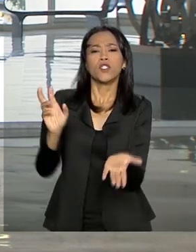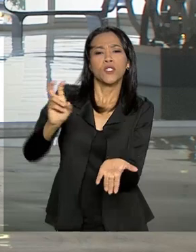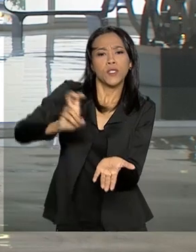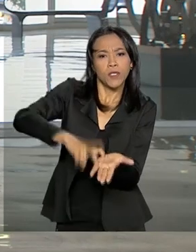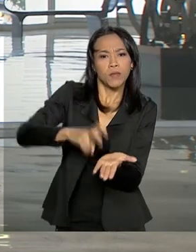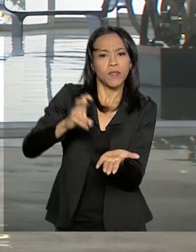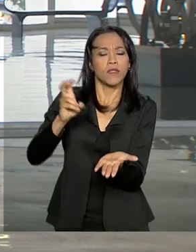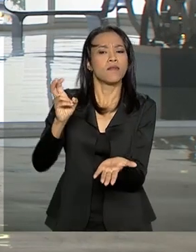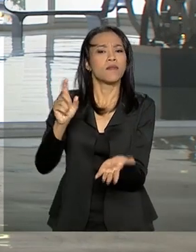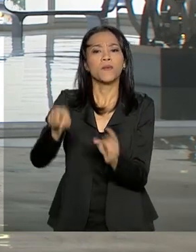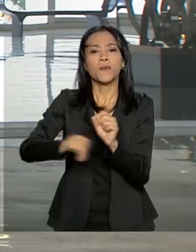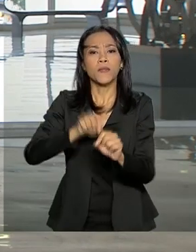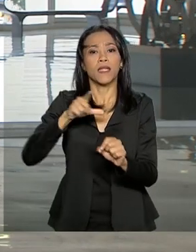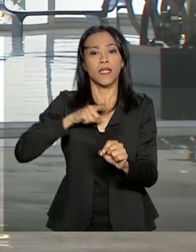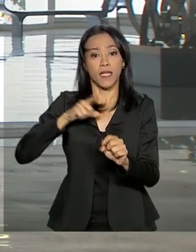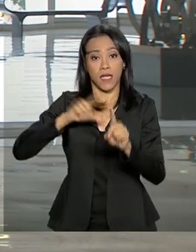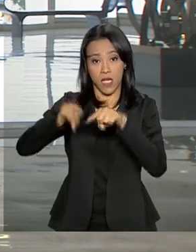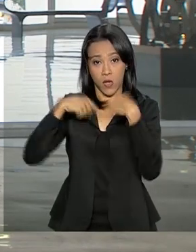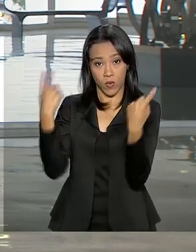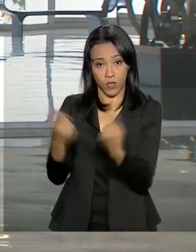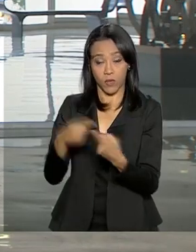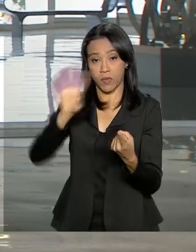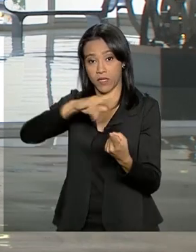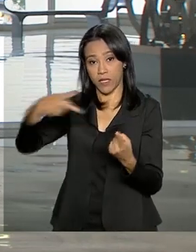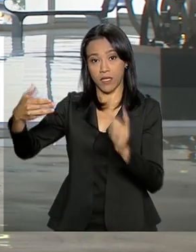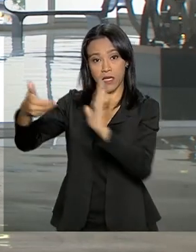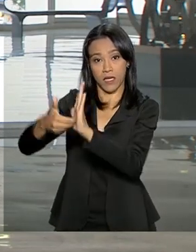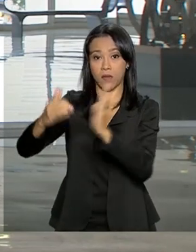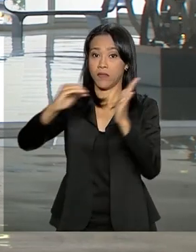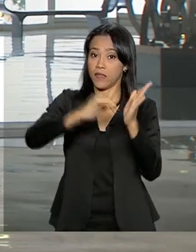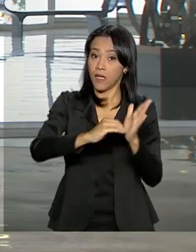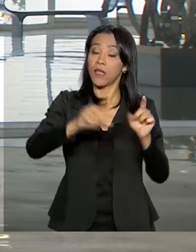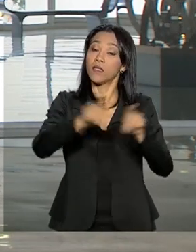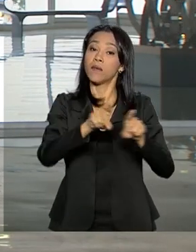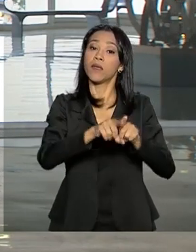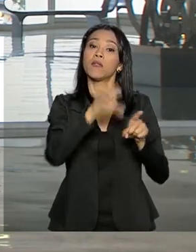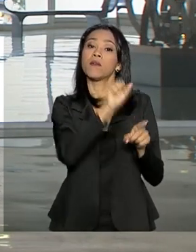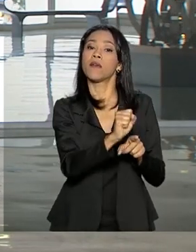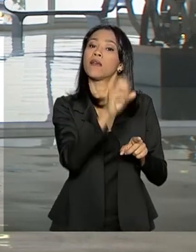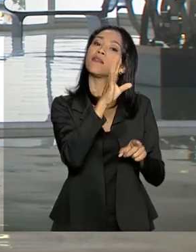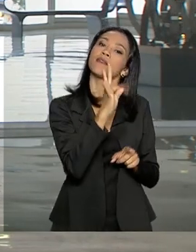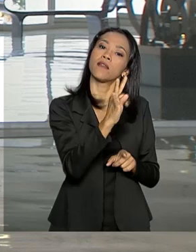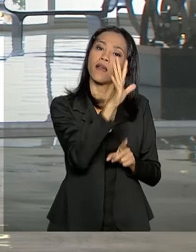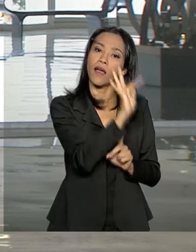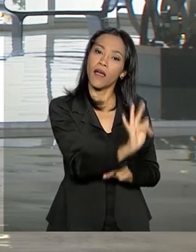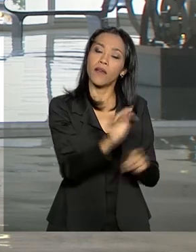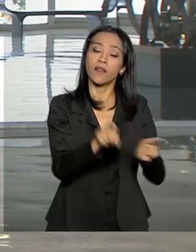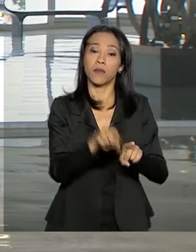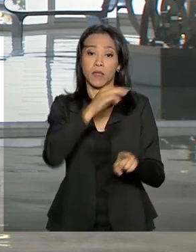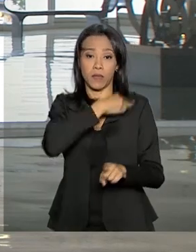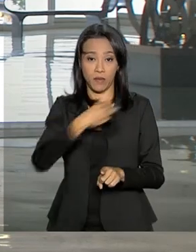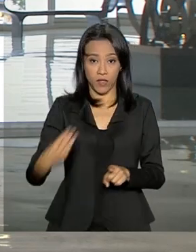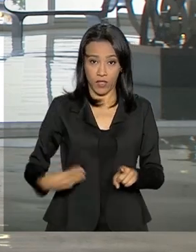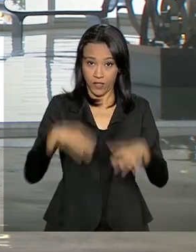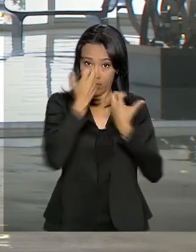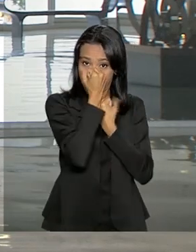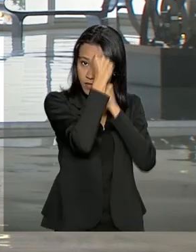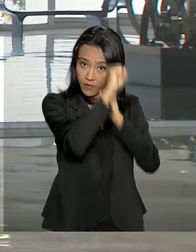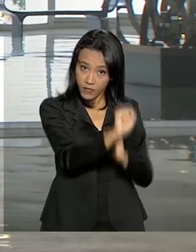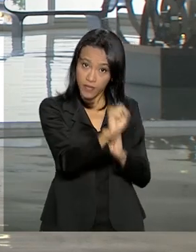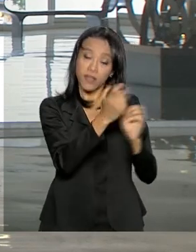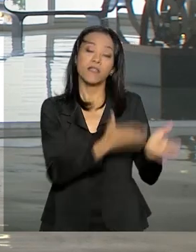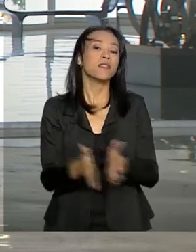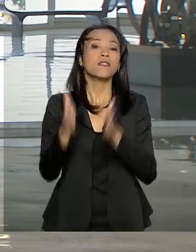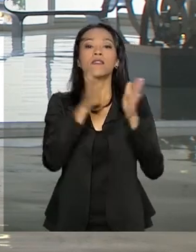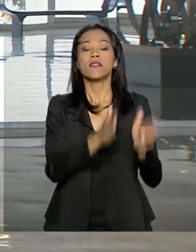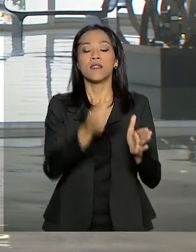Bolsonaro tem reunião com os presidentes da Câmara, do Senado e do Supremo Tribunal Federal e também com os ministros da Defesa de Relações Exteriores